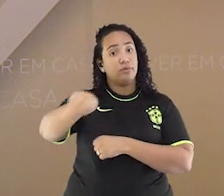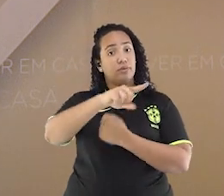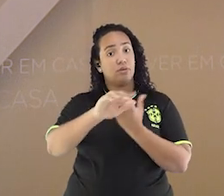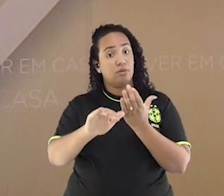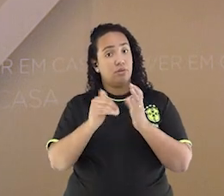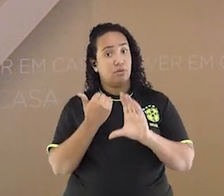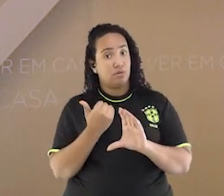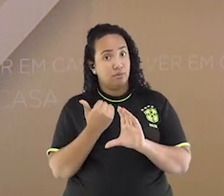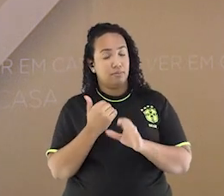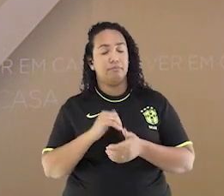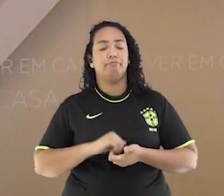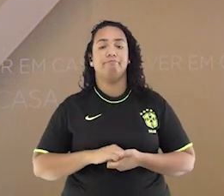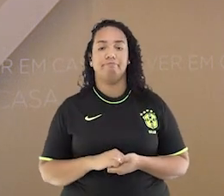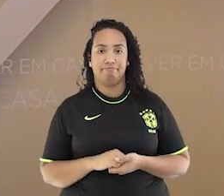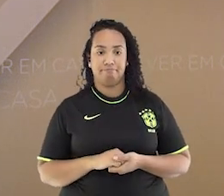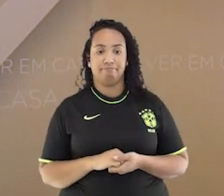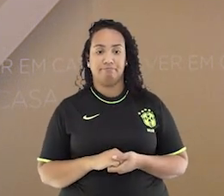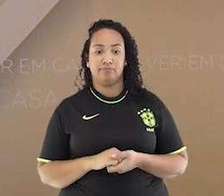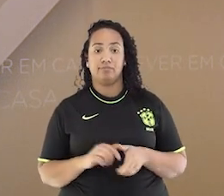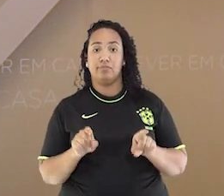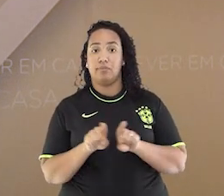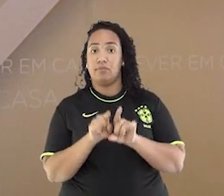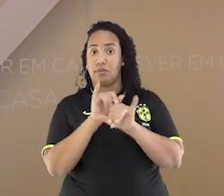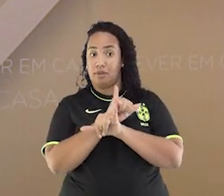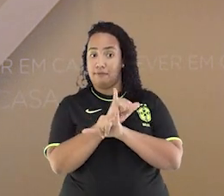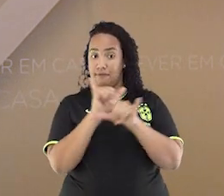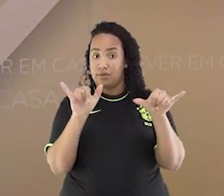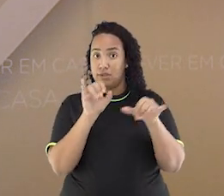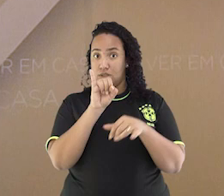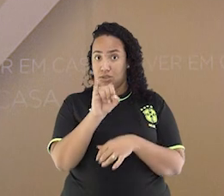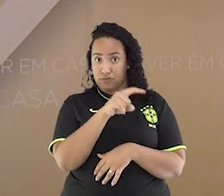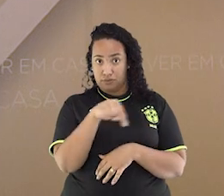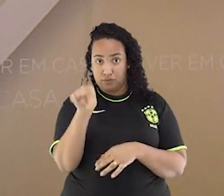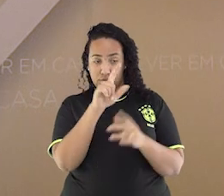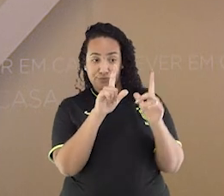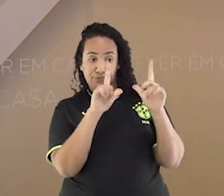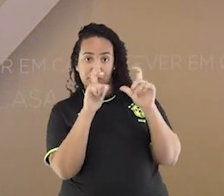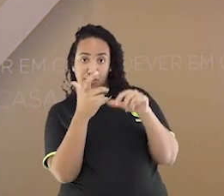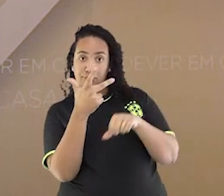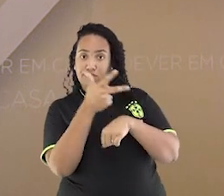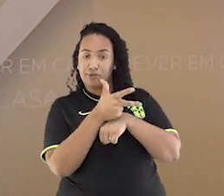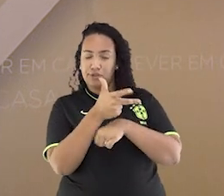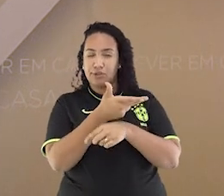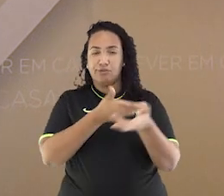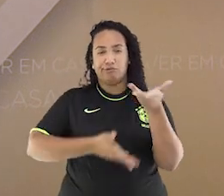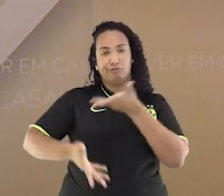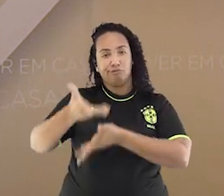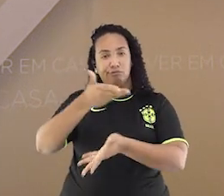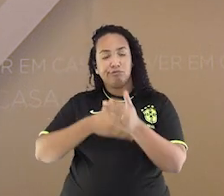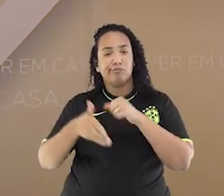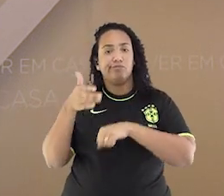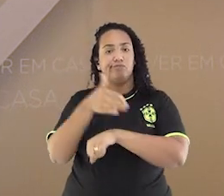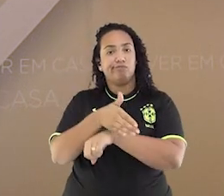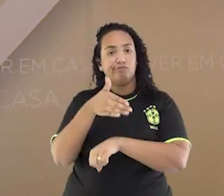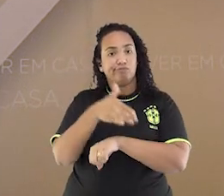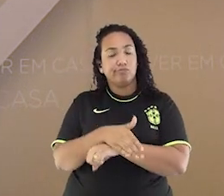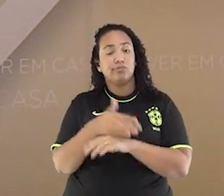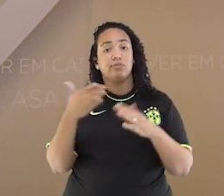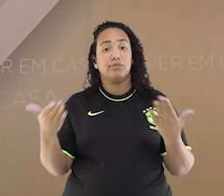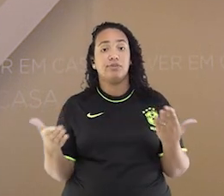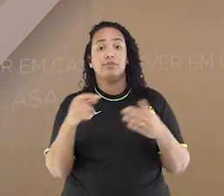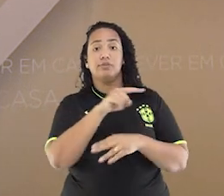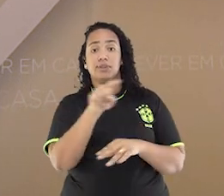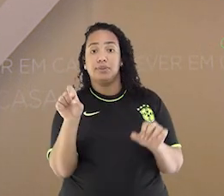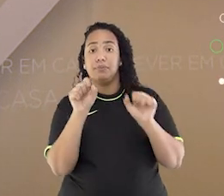Mais um recado. Caso tenha vídeos ou fotos realizando as interações dos nossos programas, vocês podem